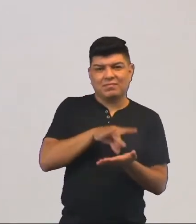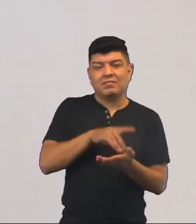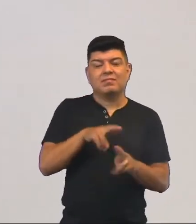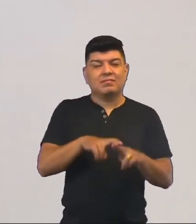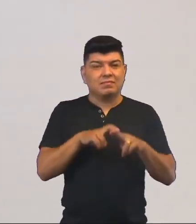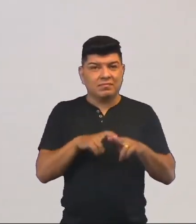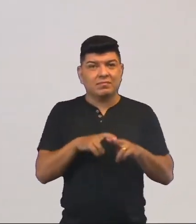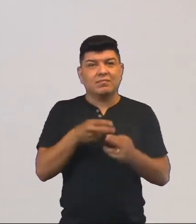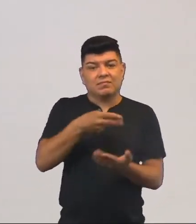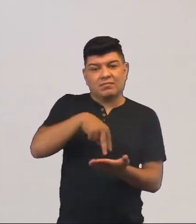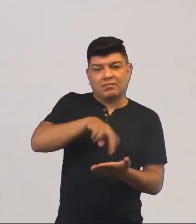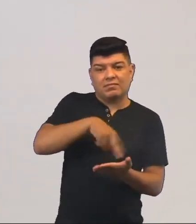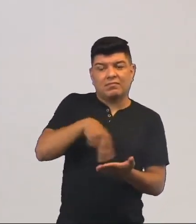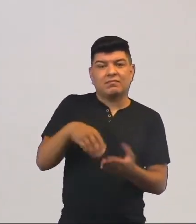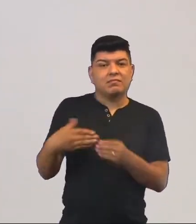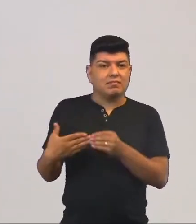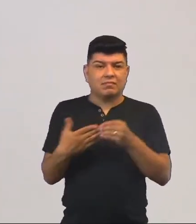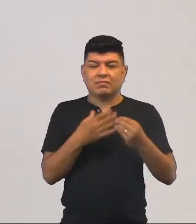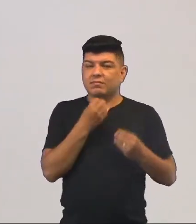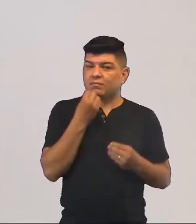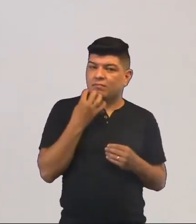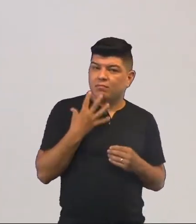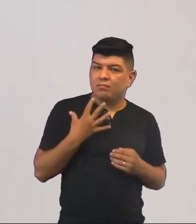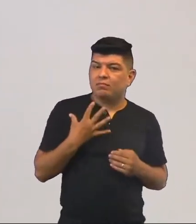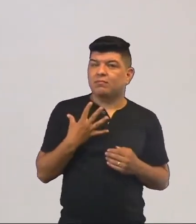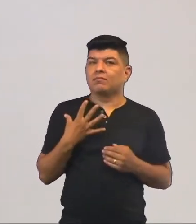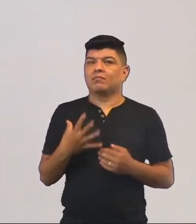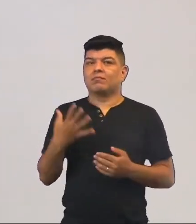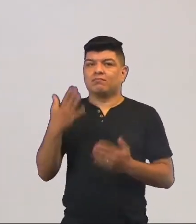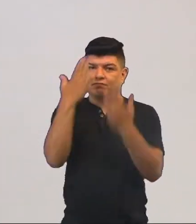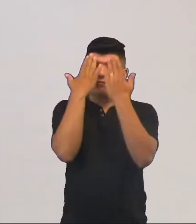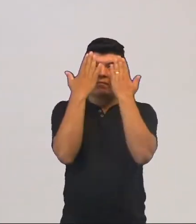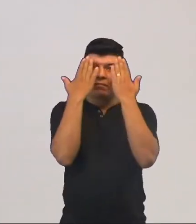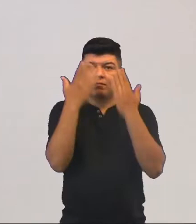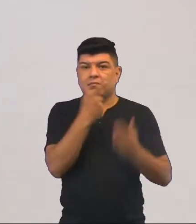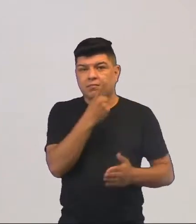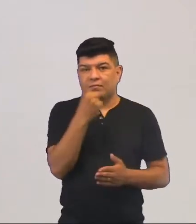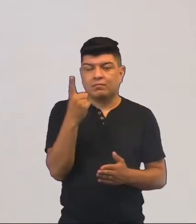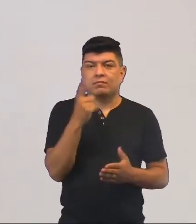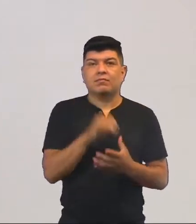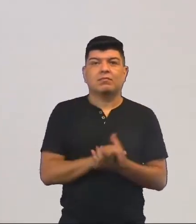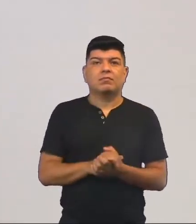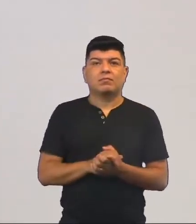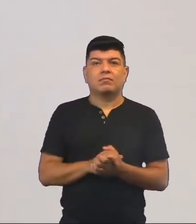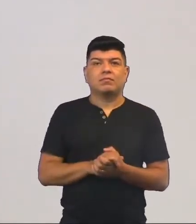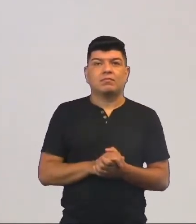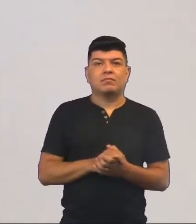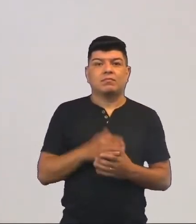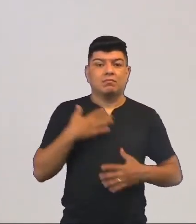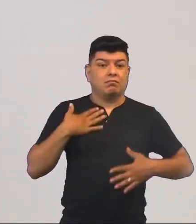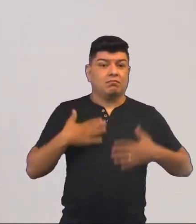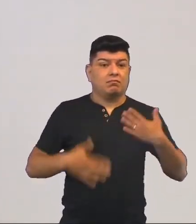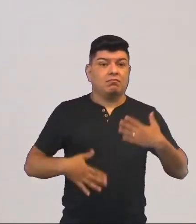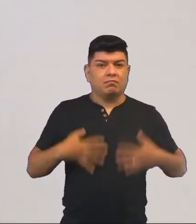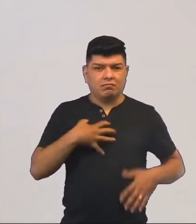Então a dança já traz um benefício psicológico para você. E na questão da física, você sente seu corpo